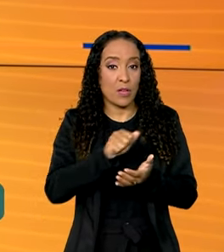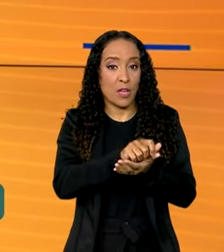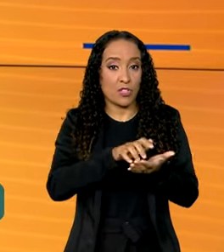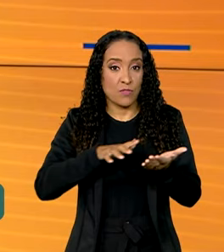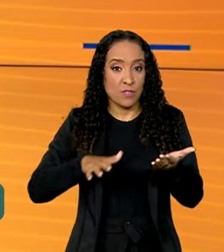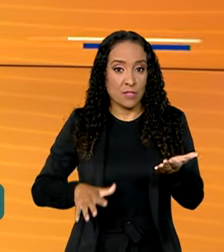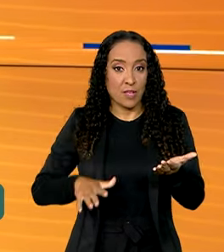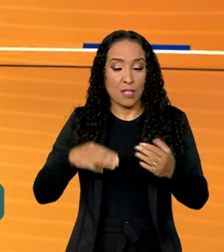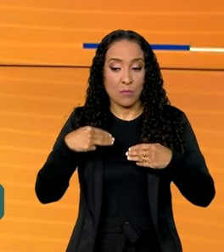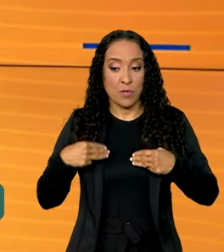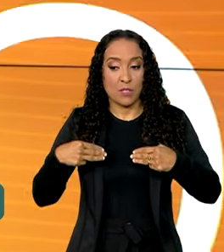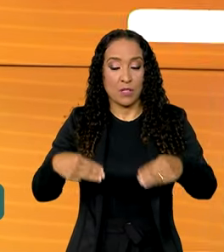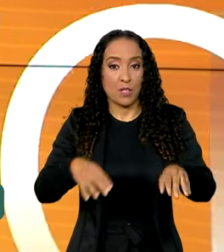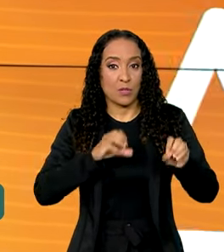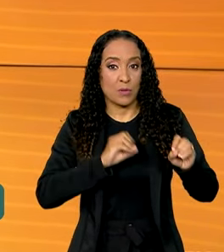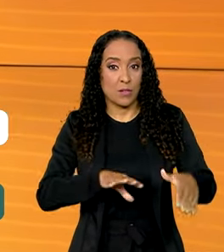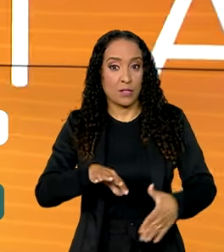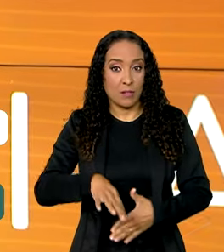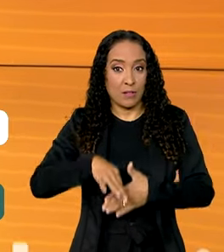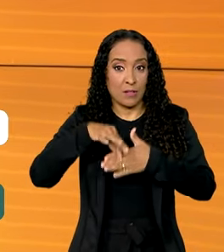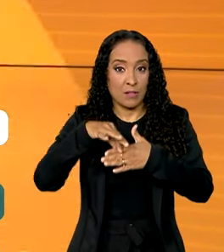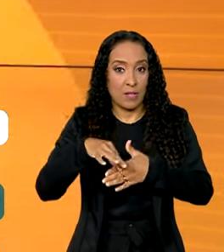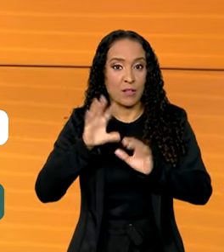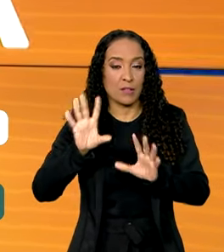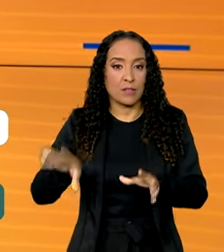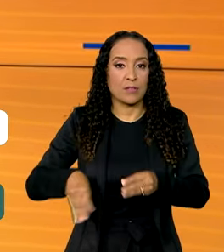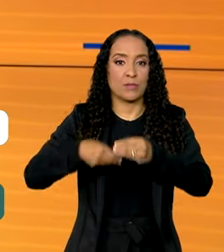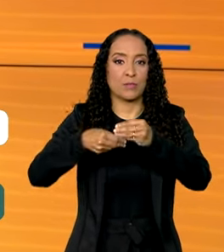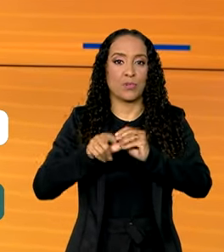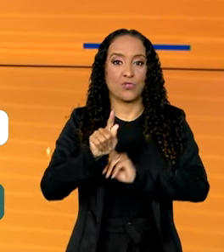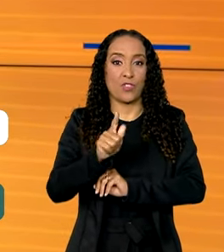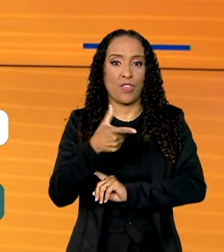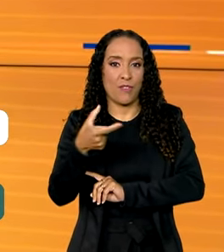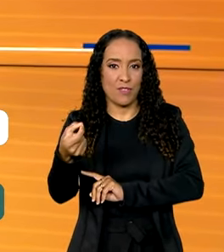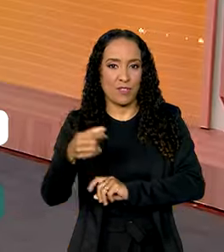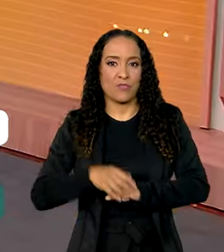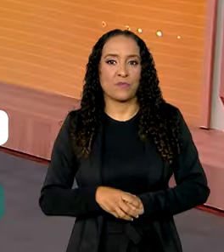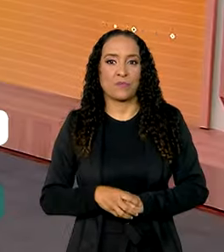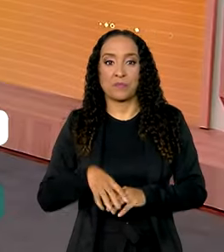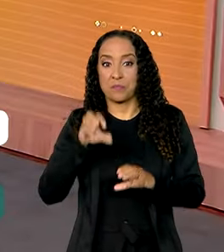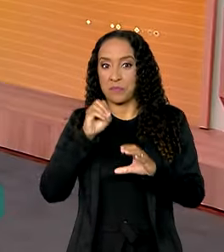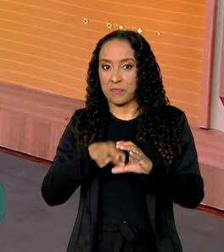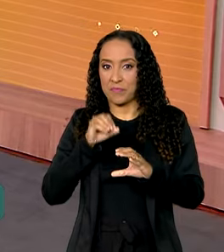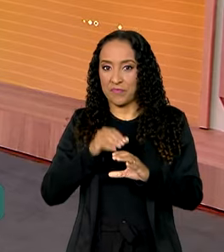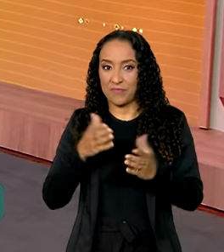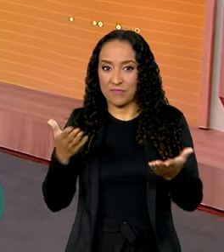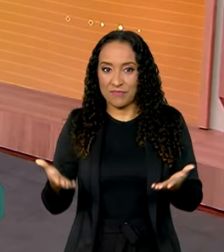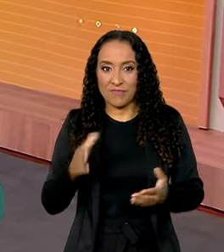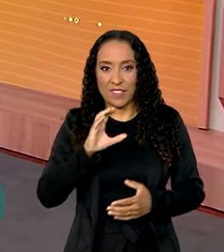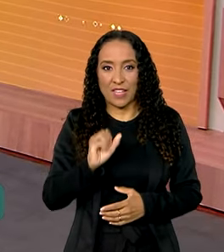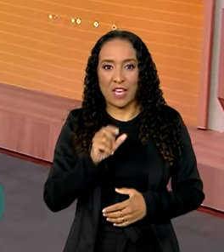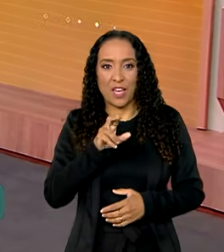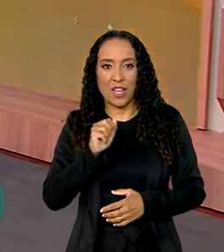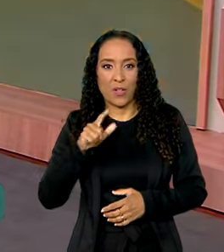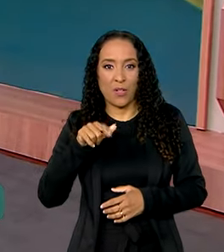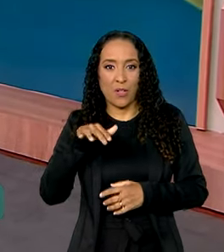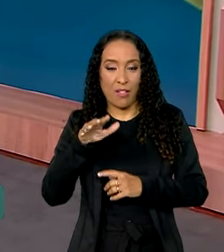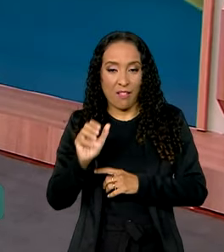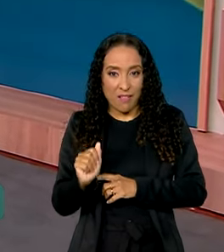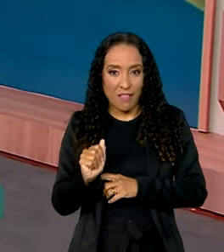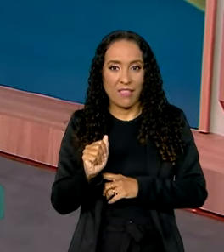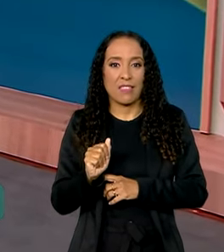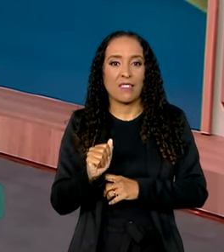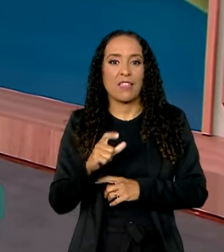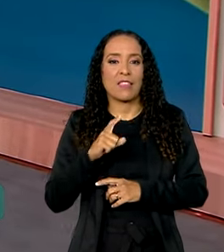atividades lideradas pelo Ministério da Educação fazem parte do G20. Ao vivo, de lá da capital cearense,